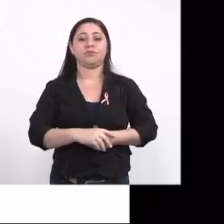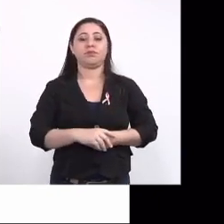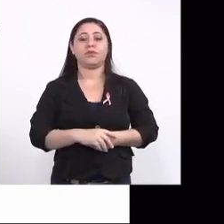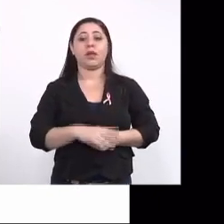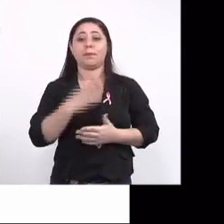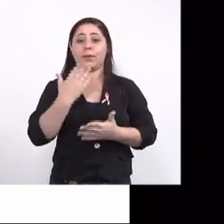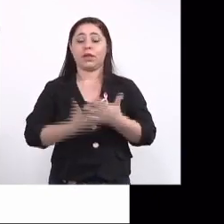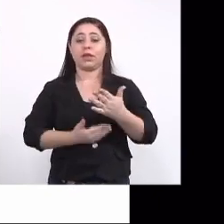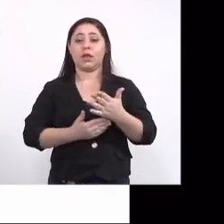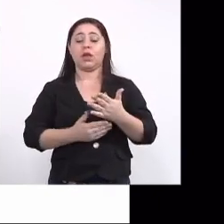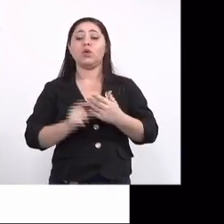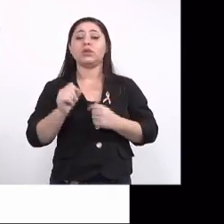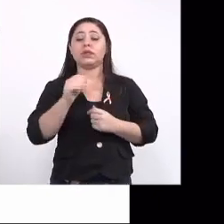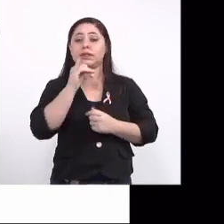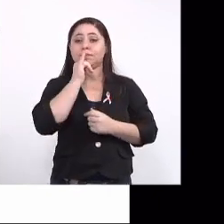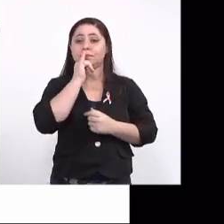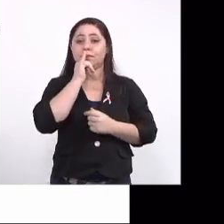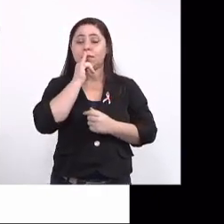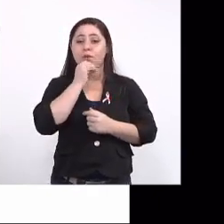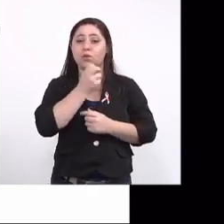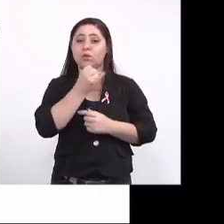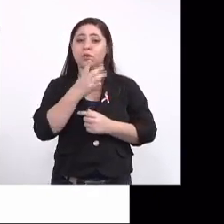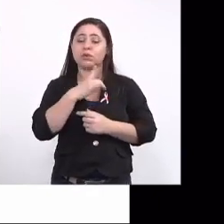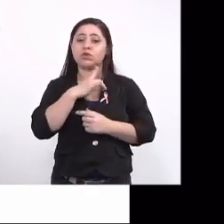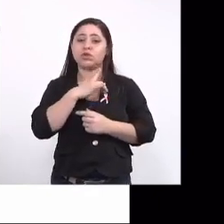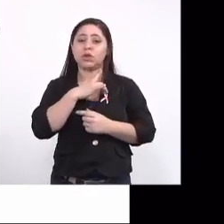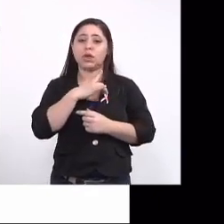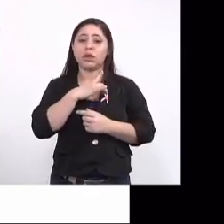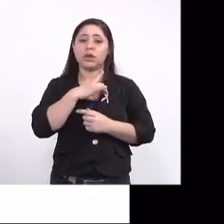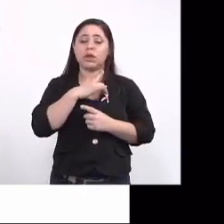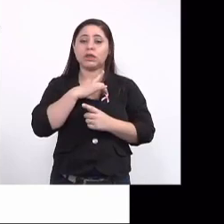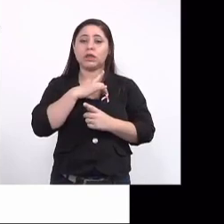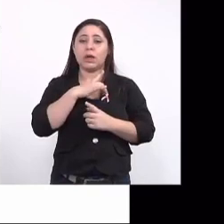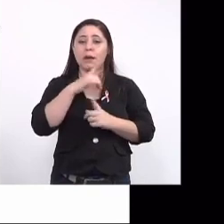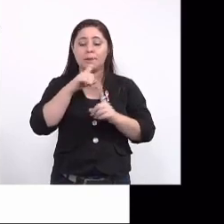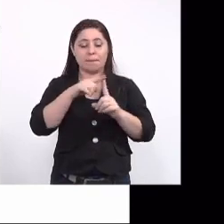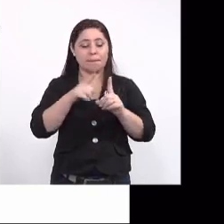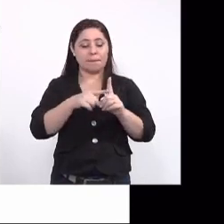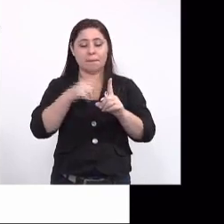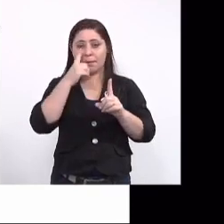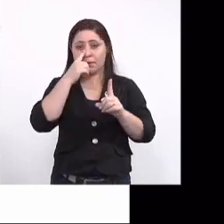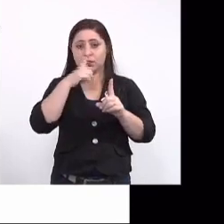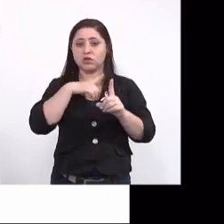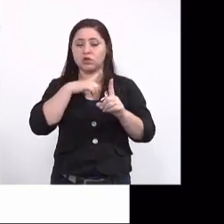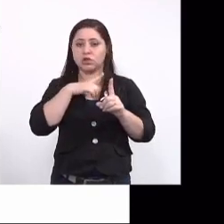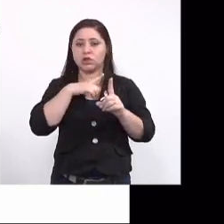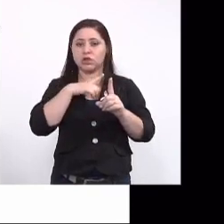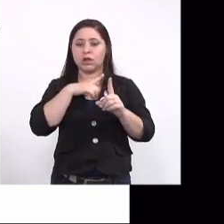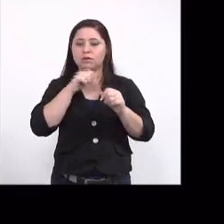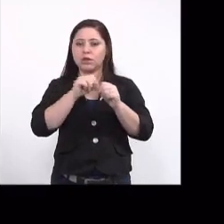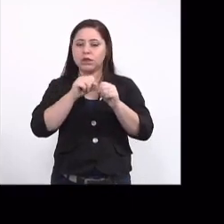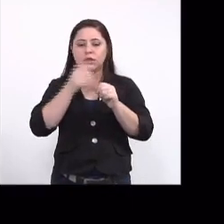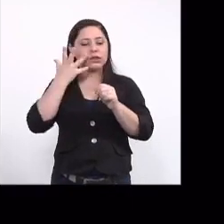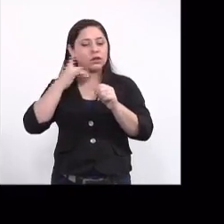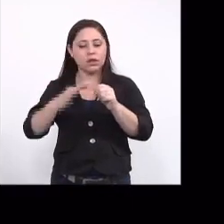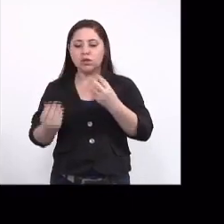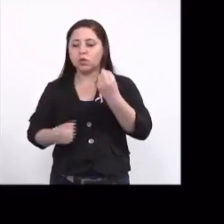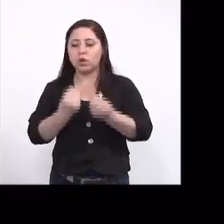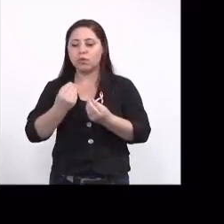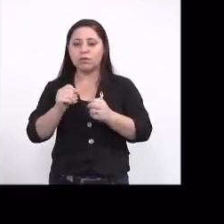Esses casos prováveis aí, a mãe tinha zika e faltava saber se a criança tinha exame positivo para zika também.